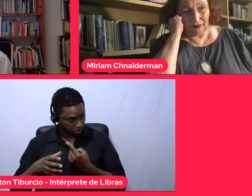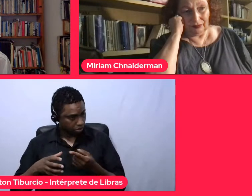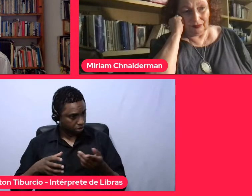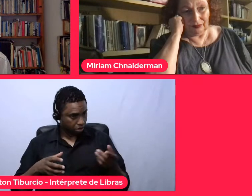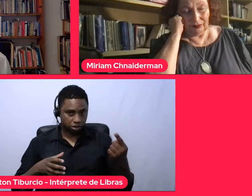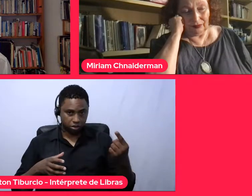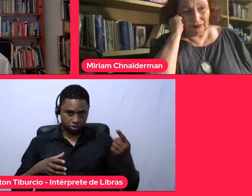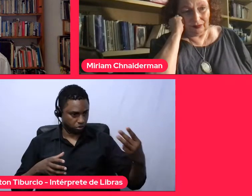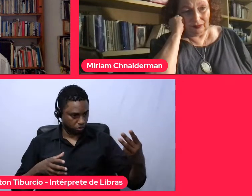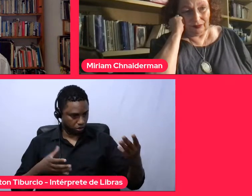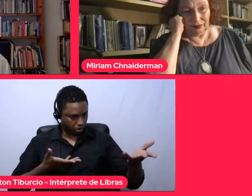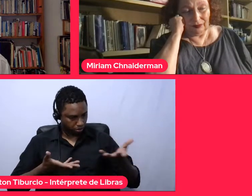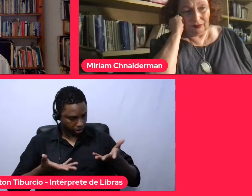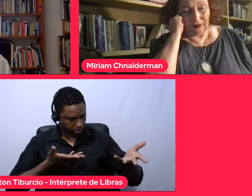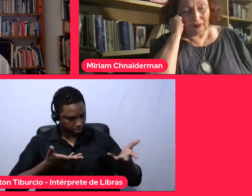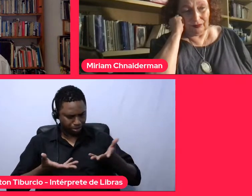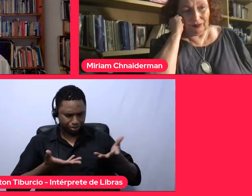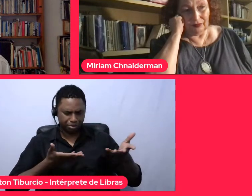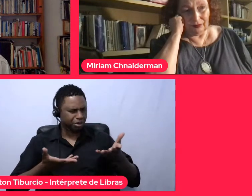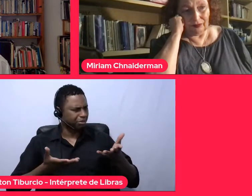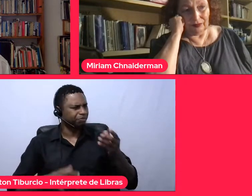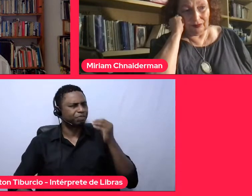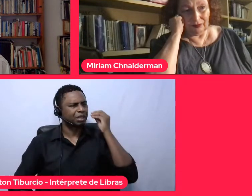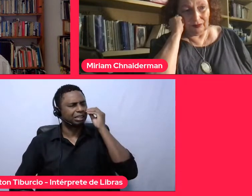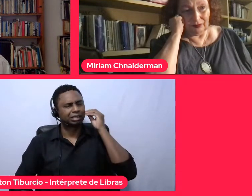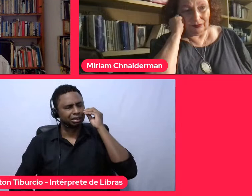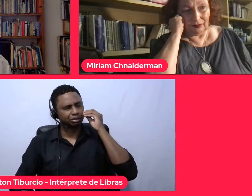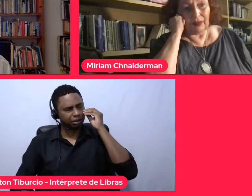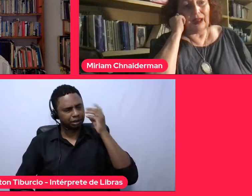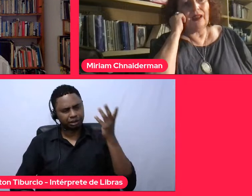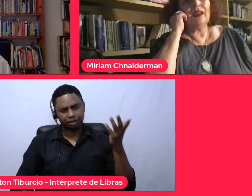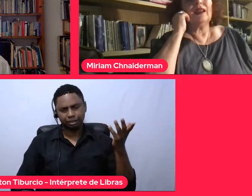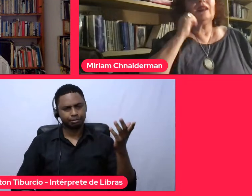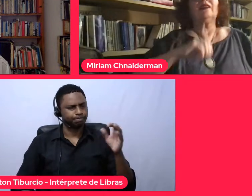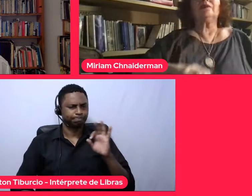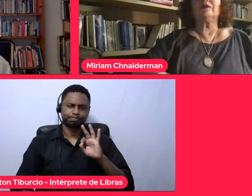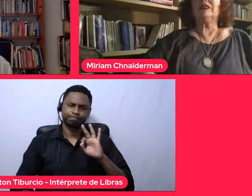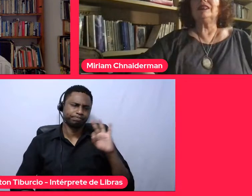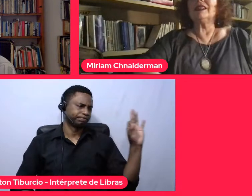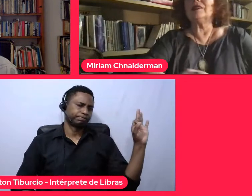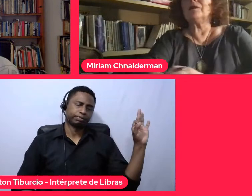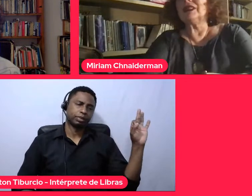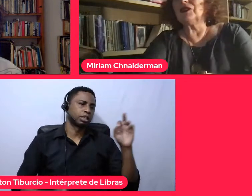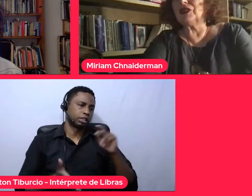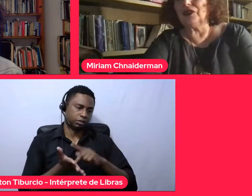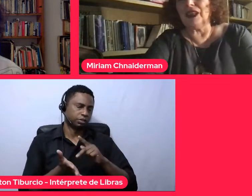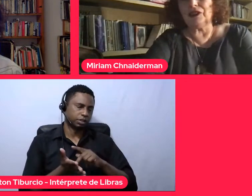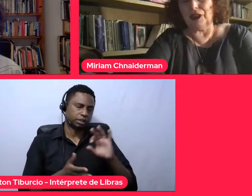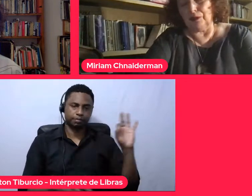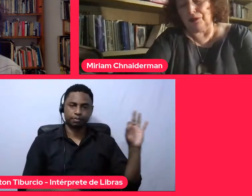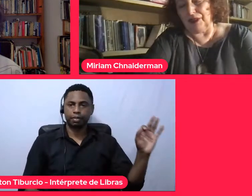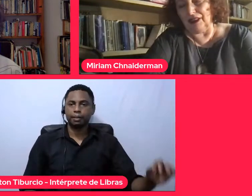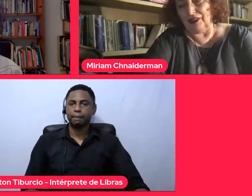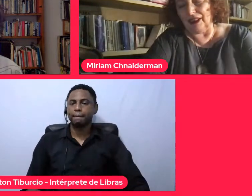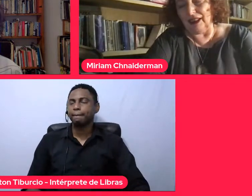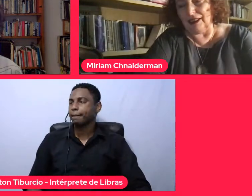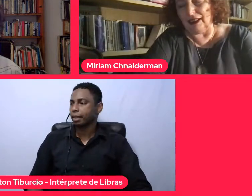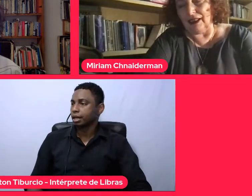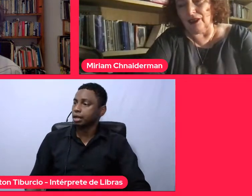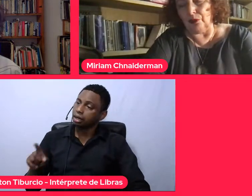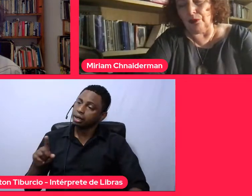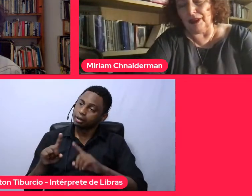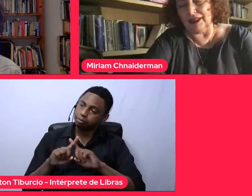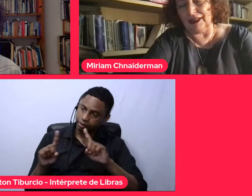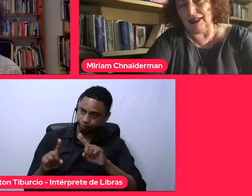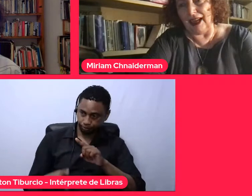que foi, para a gente, uma experiência incrível, realmente incrível. Mas o que eu acho que é bonito é que